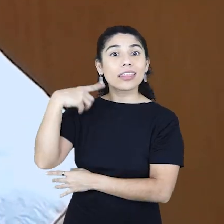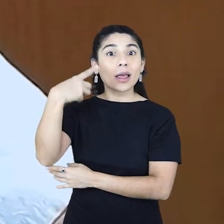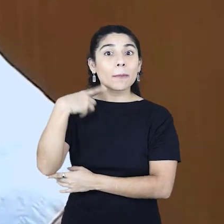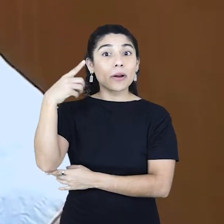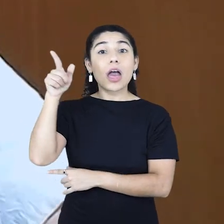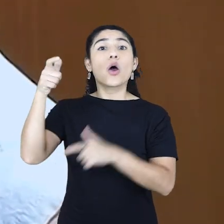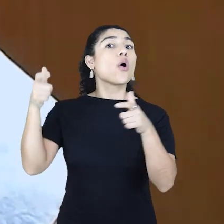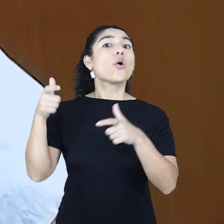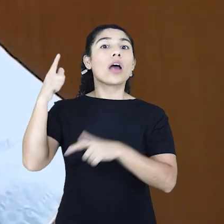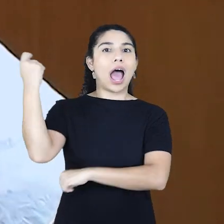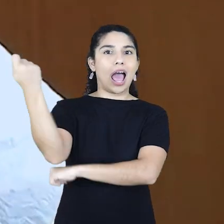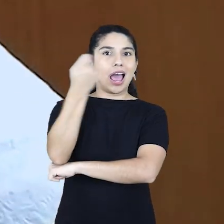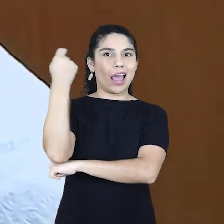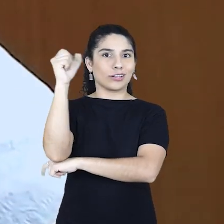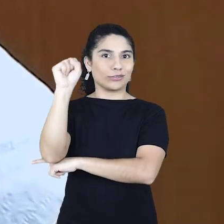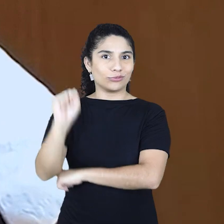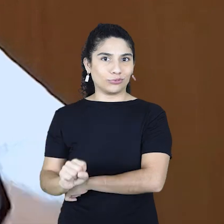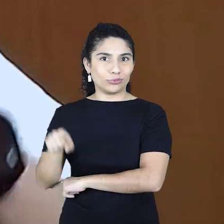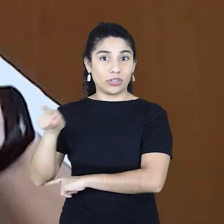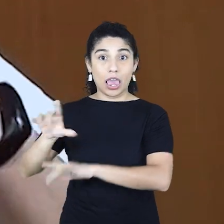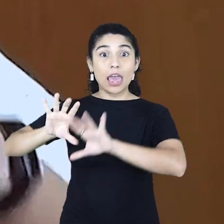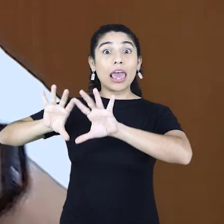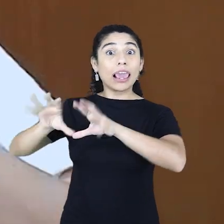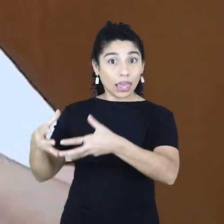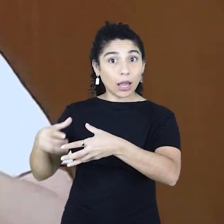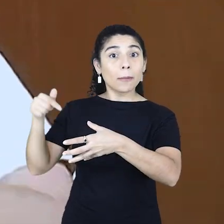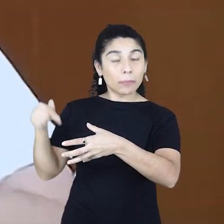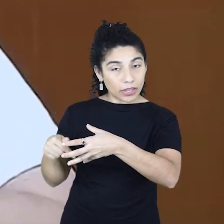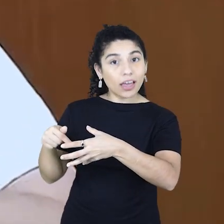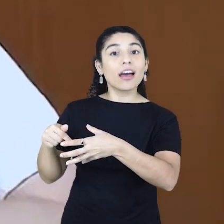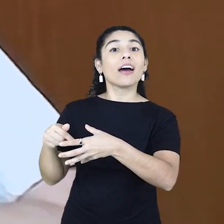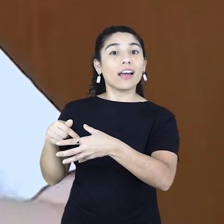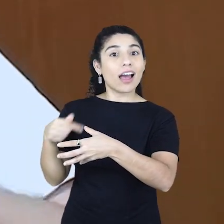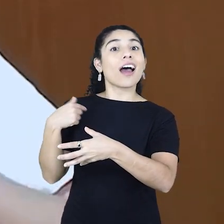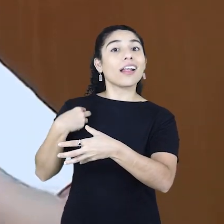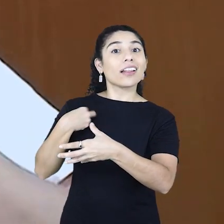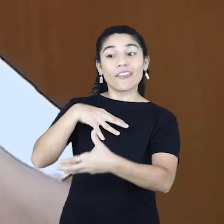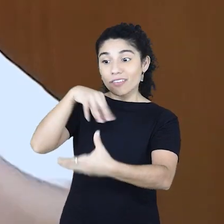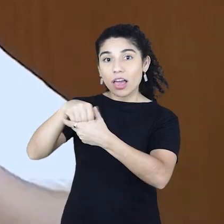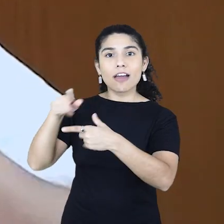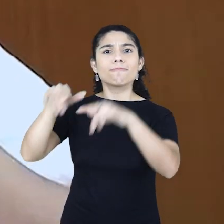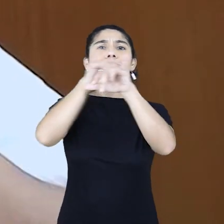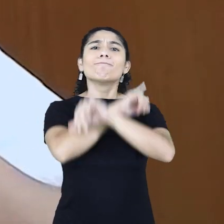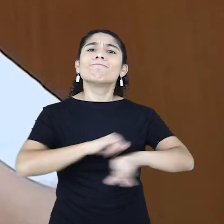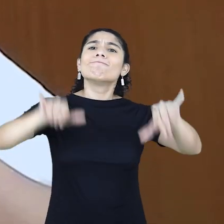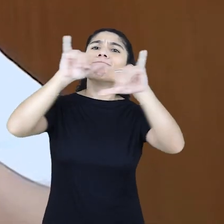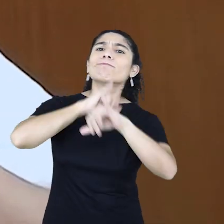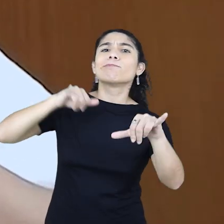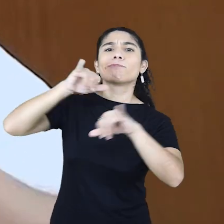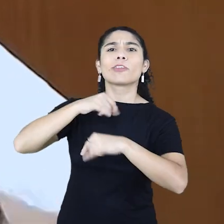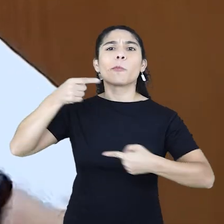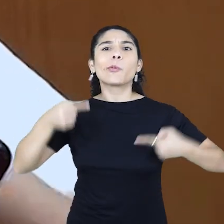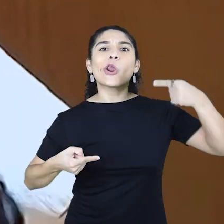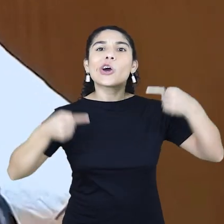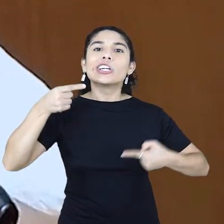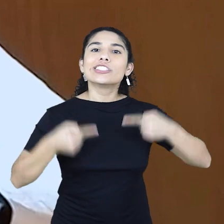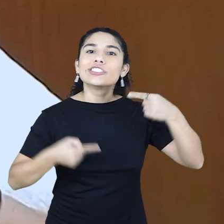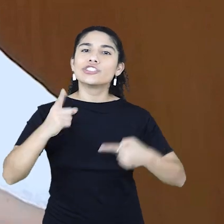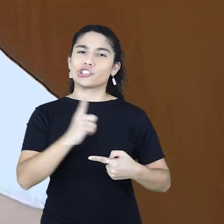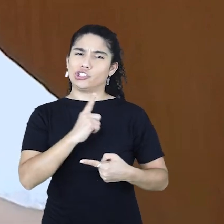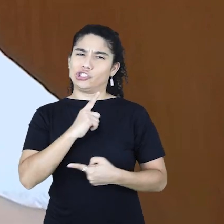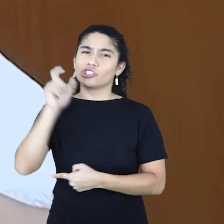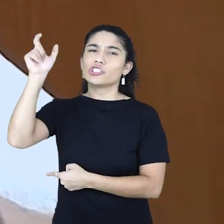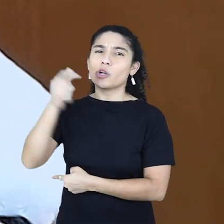Grande do Sul, estadual. A equipe que eu estava, de campanha política, tinha um